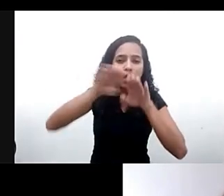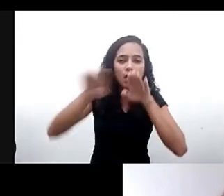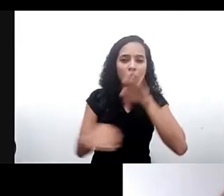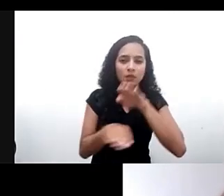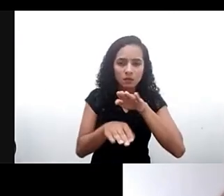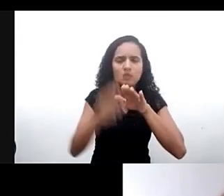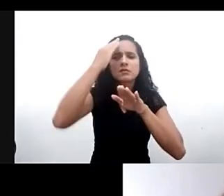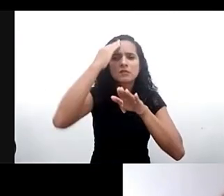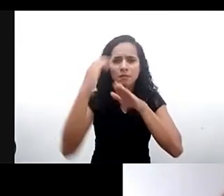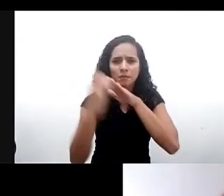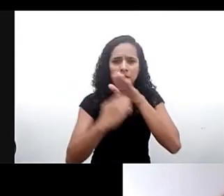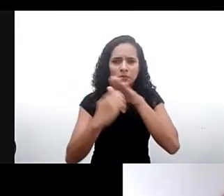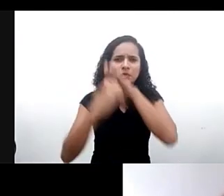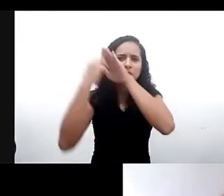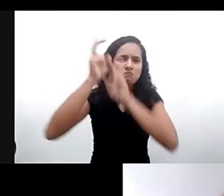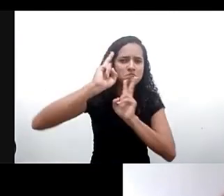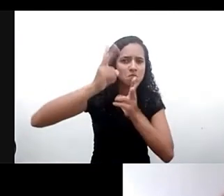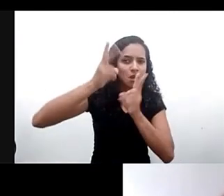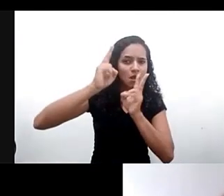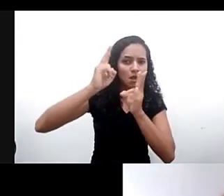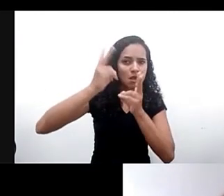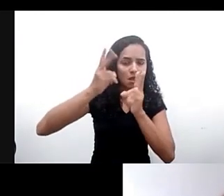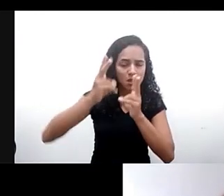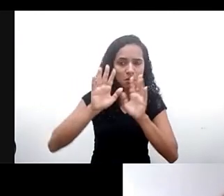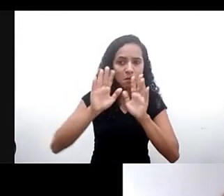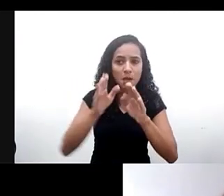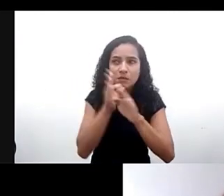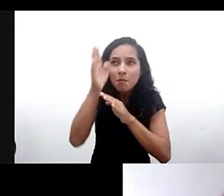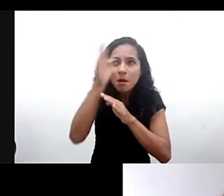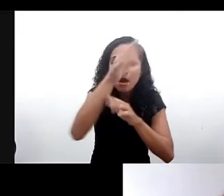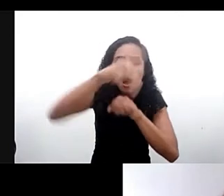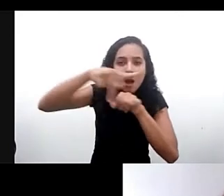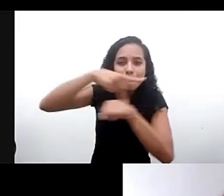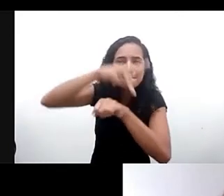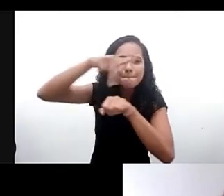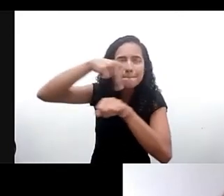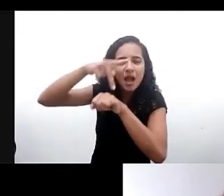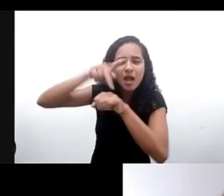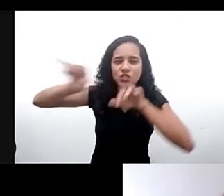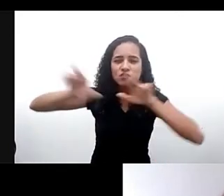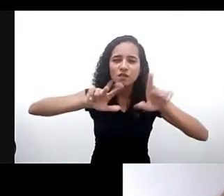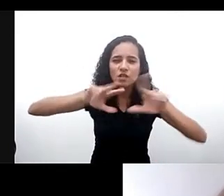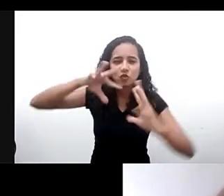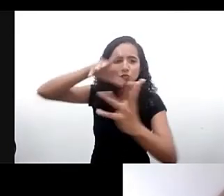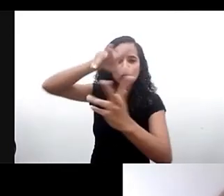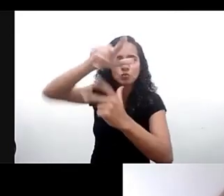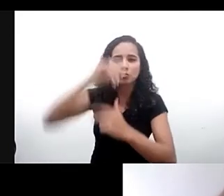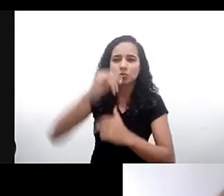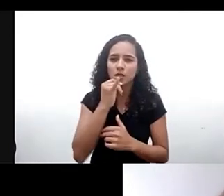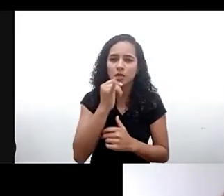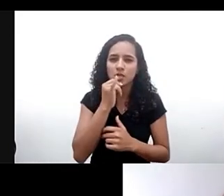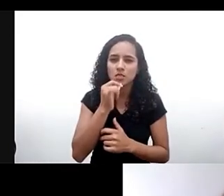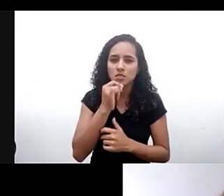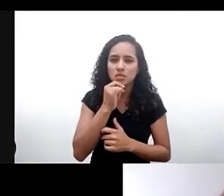empresas transnacionais que atuam em vários países e territórios do mundo como por exemplo a maior exploração comercial pela